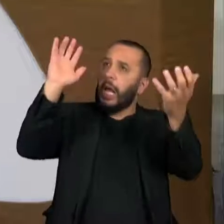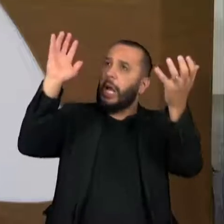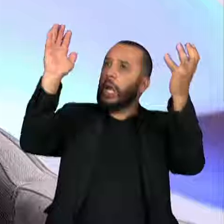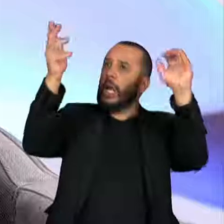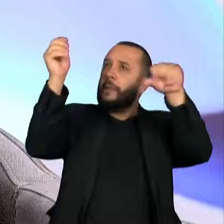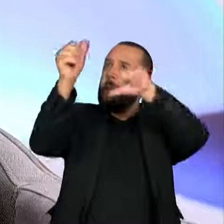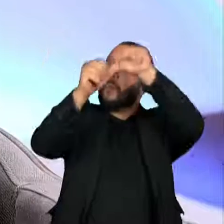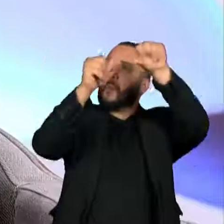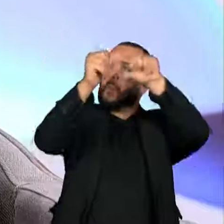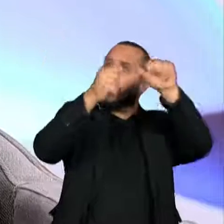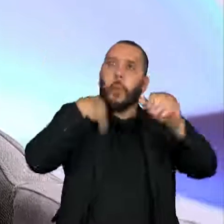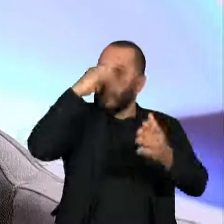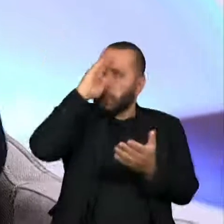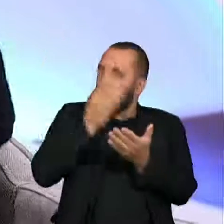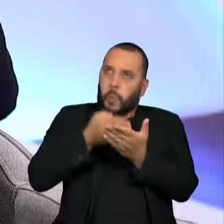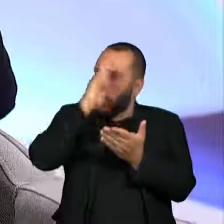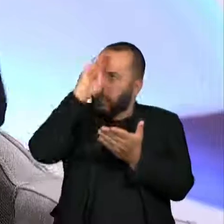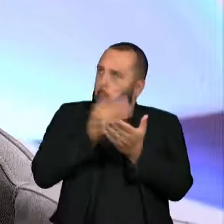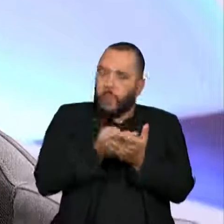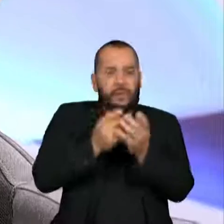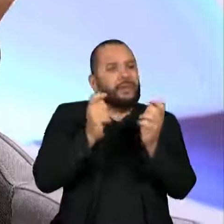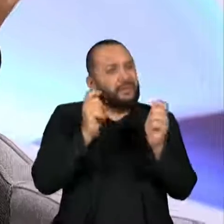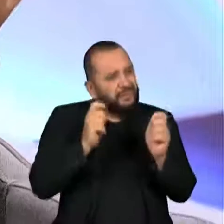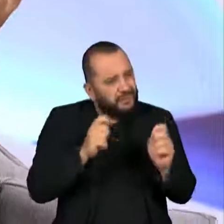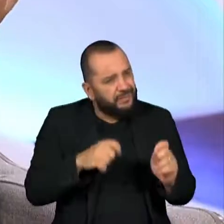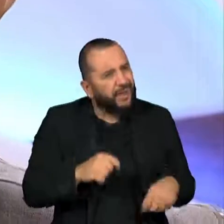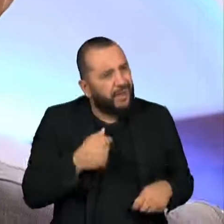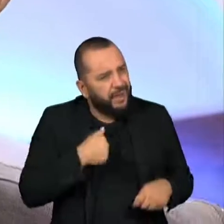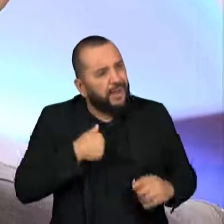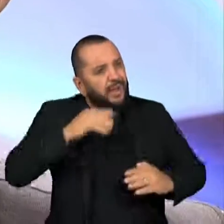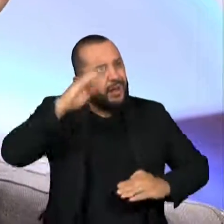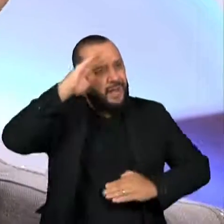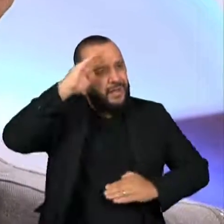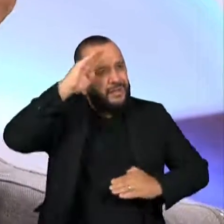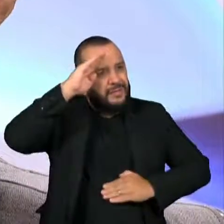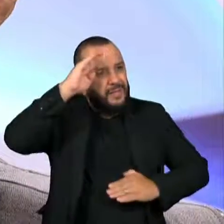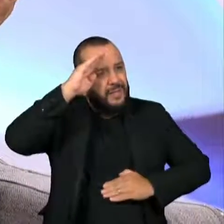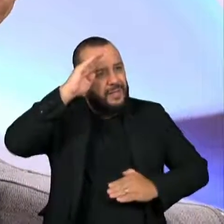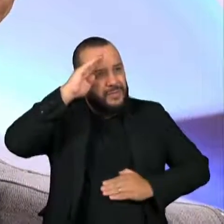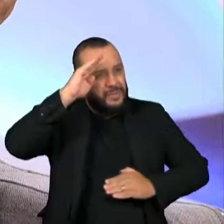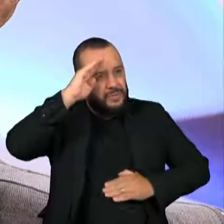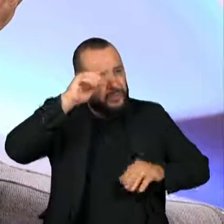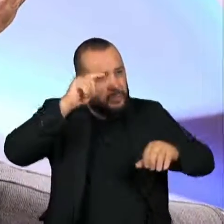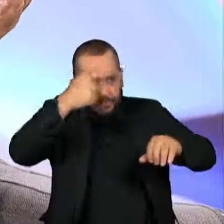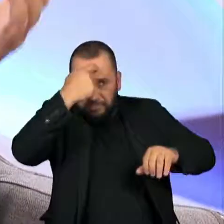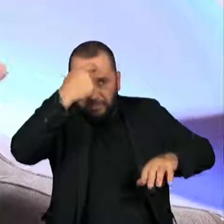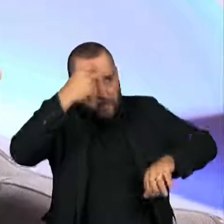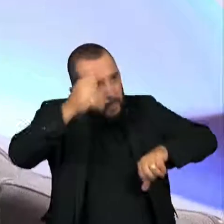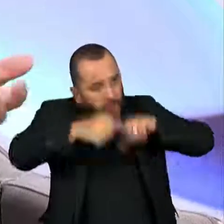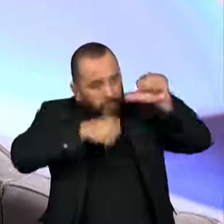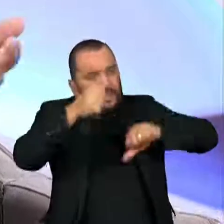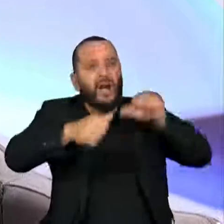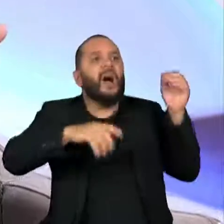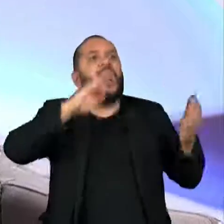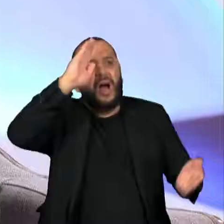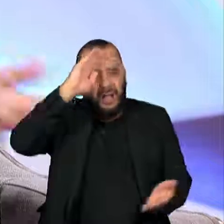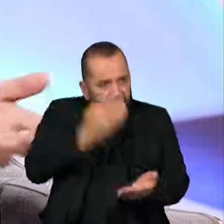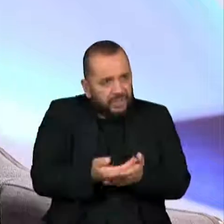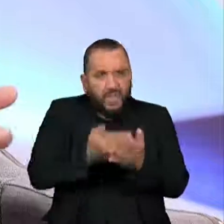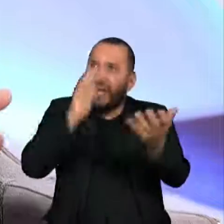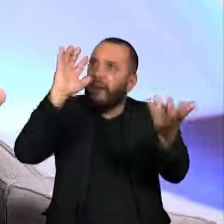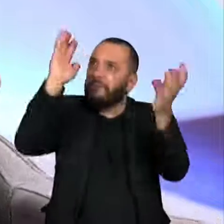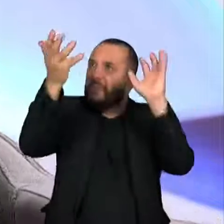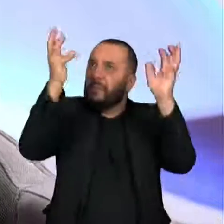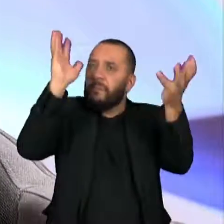desapareça das Forças Armadas, porque nós precisamos defender o país. Isso é uma coordenada, uma variável da Defesa